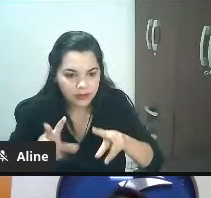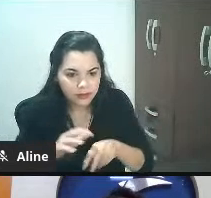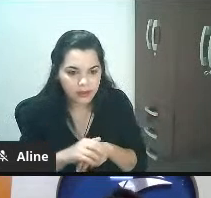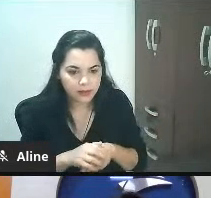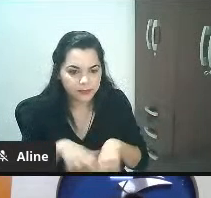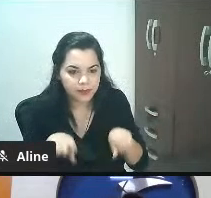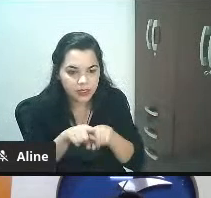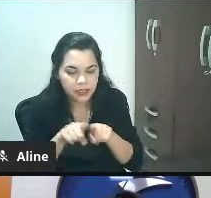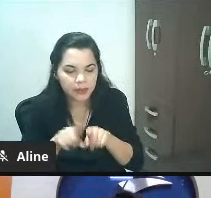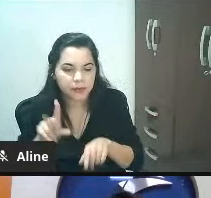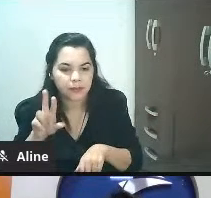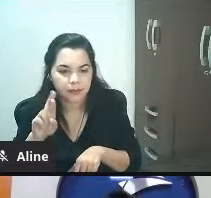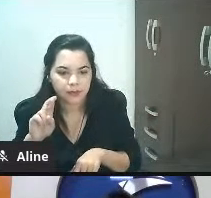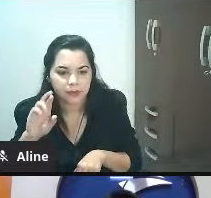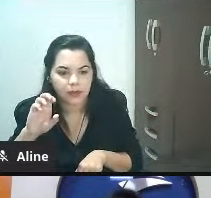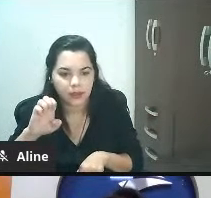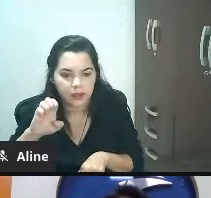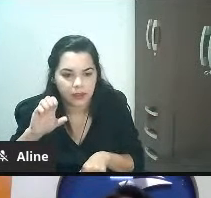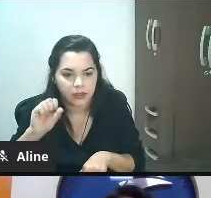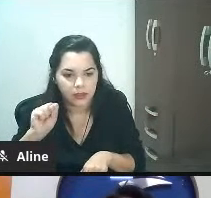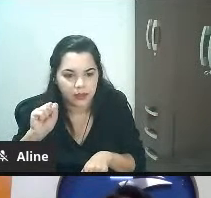reserva que interessante eu recebi